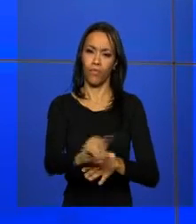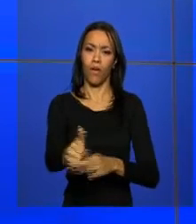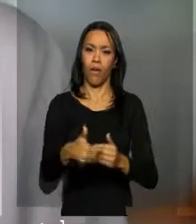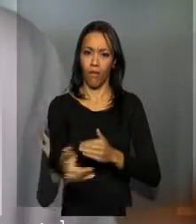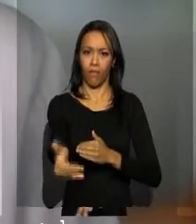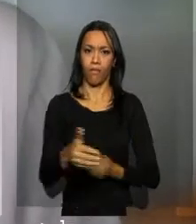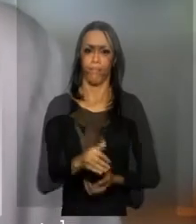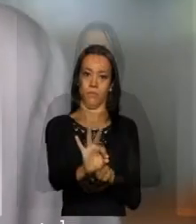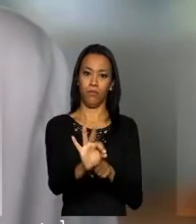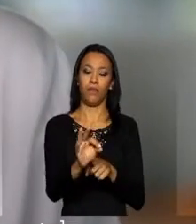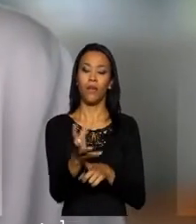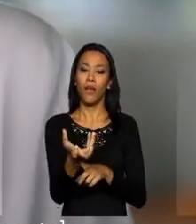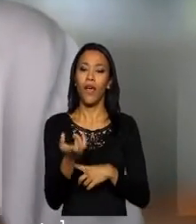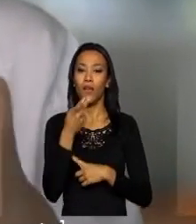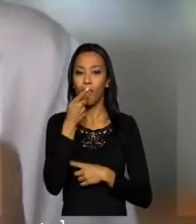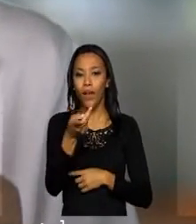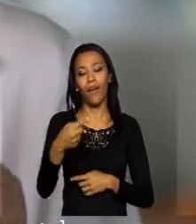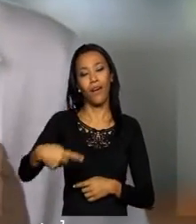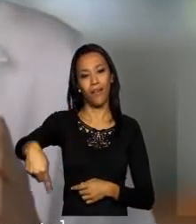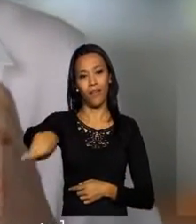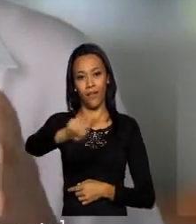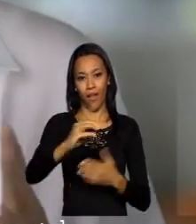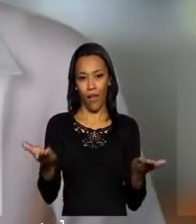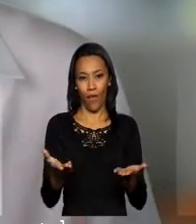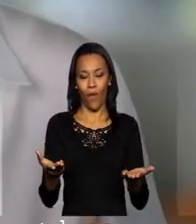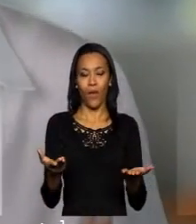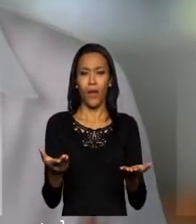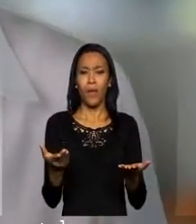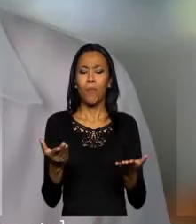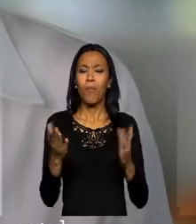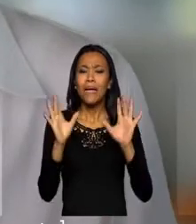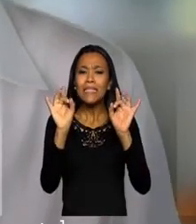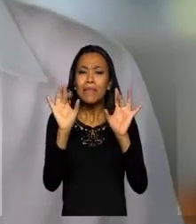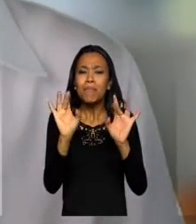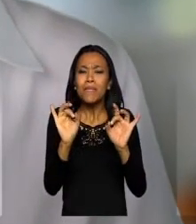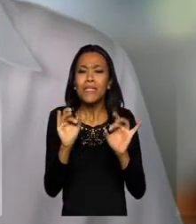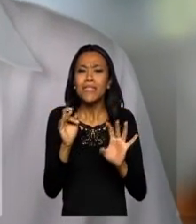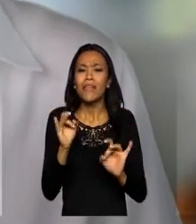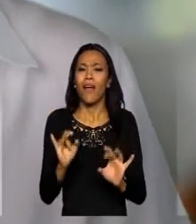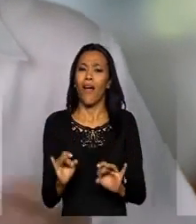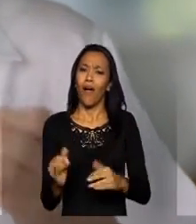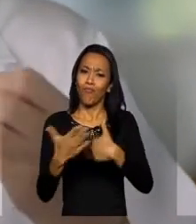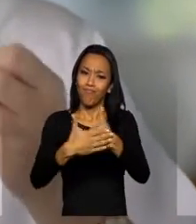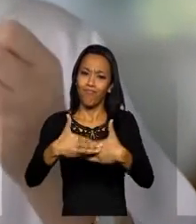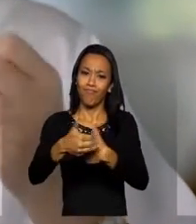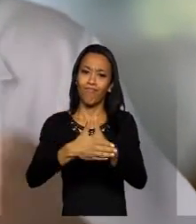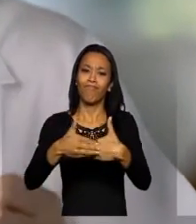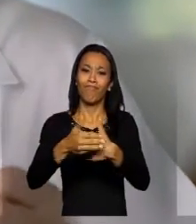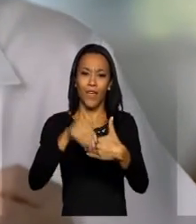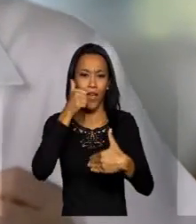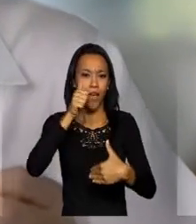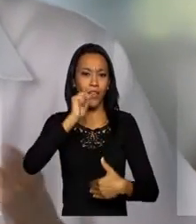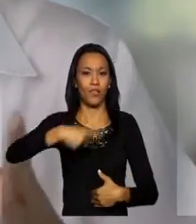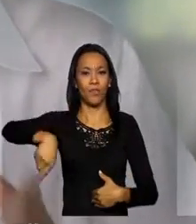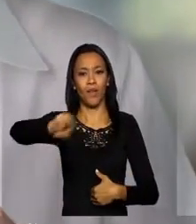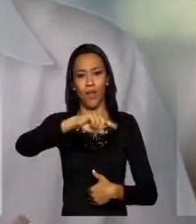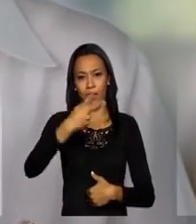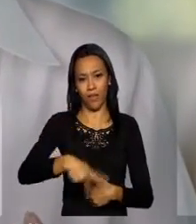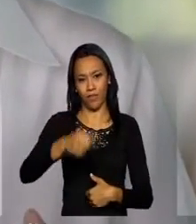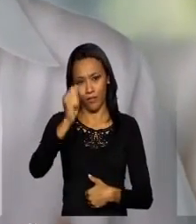Quero transmitir agora uma palavra especial de conforto às mulheres brasileiras,